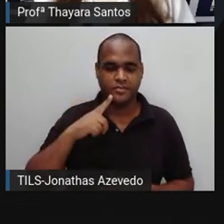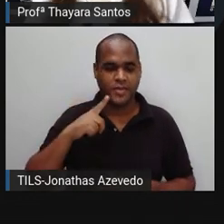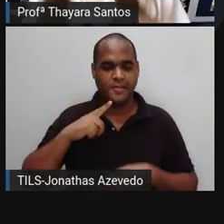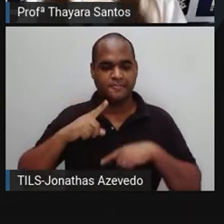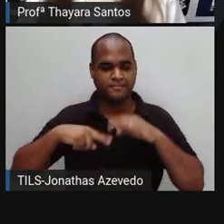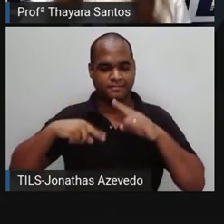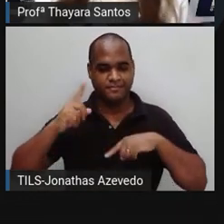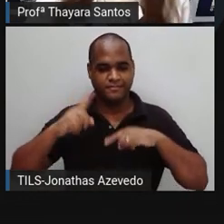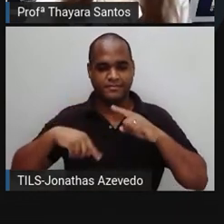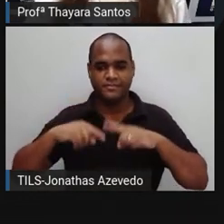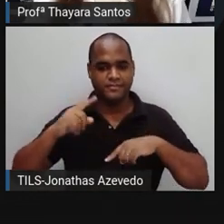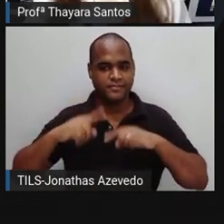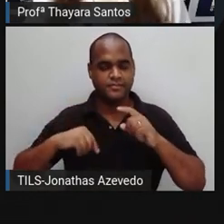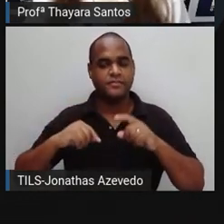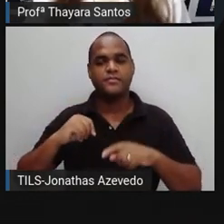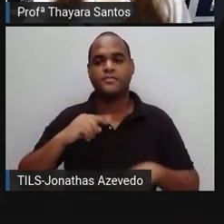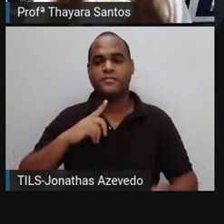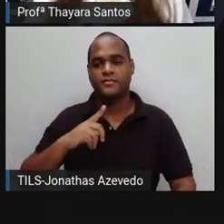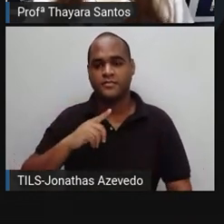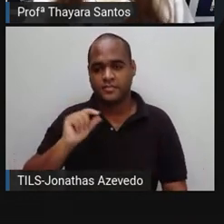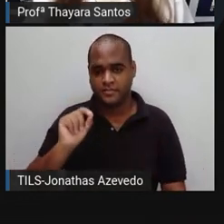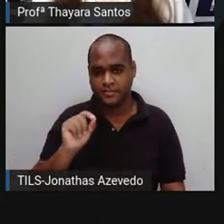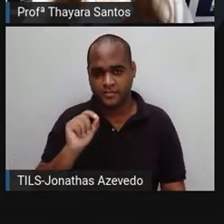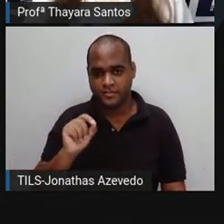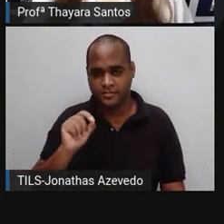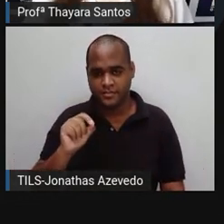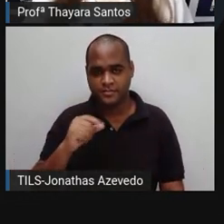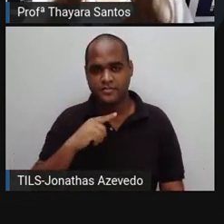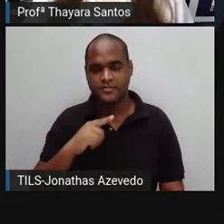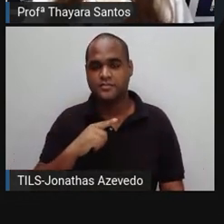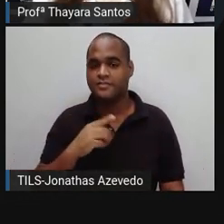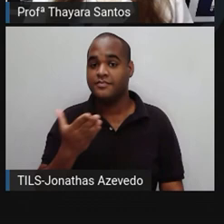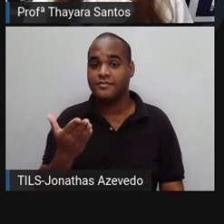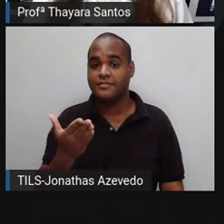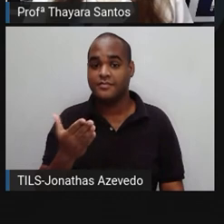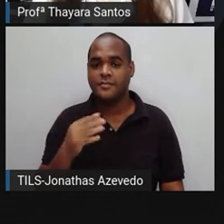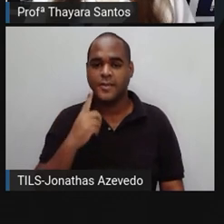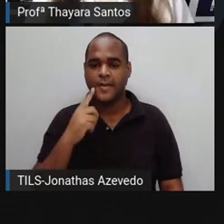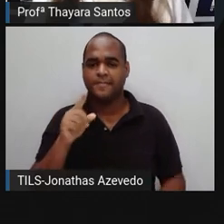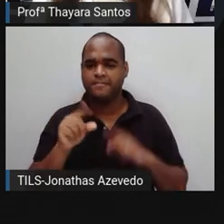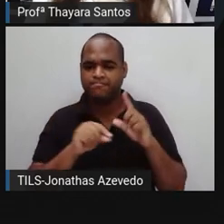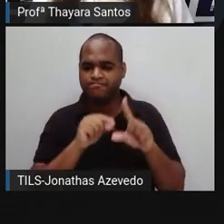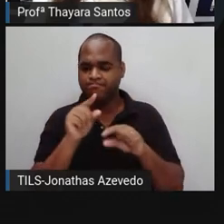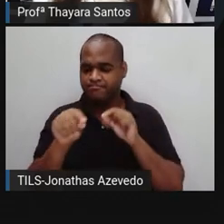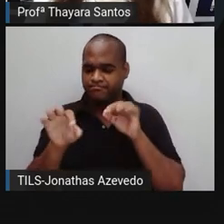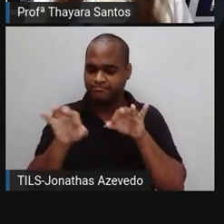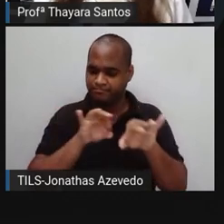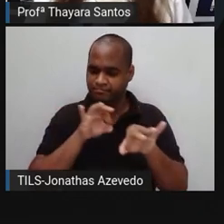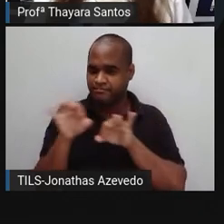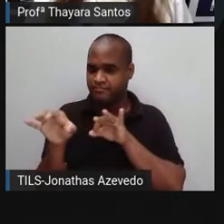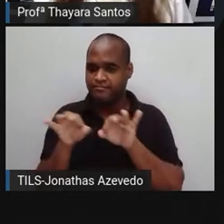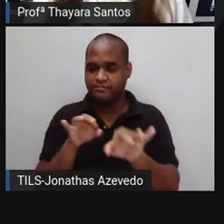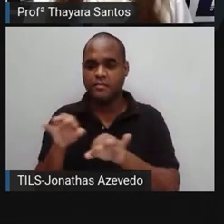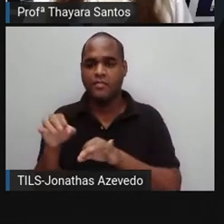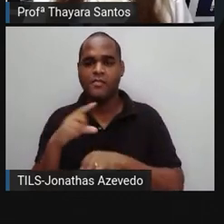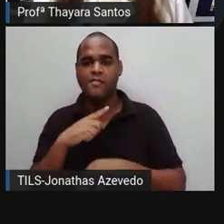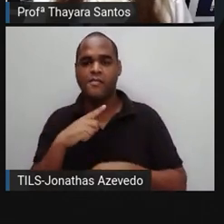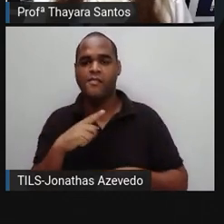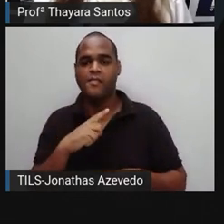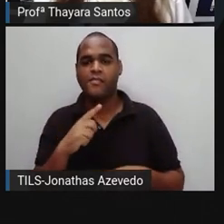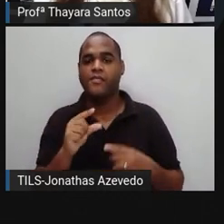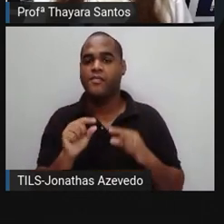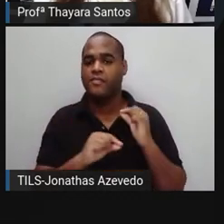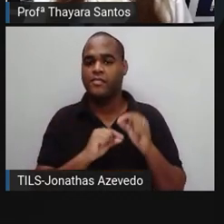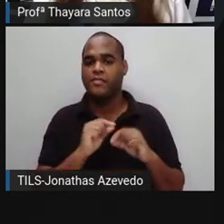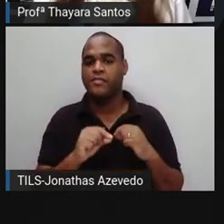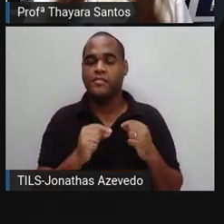produtos que são naturais e tem produtos que são sintéticos aí. Então, a nossa missão aqui é organizar esses produtos de forma que a